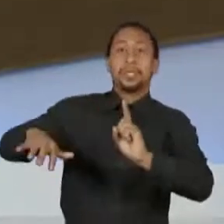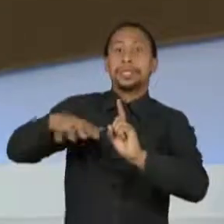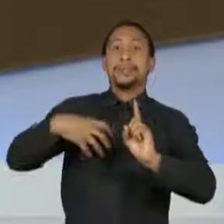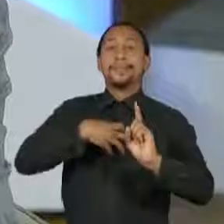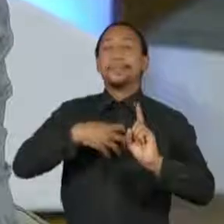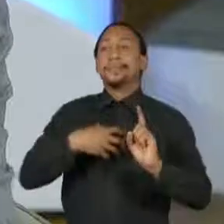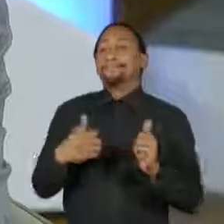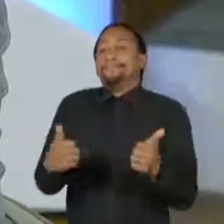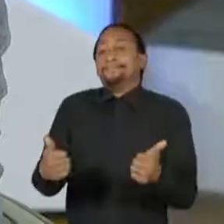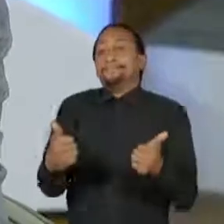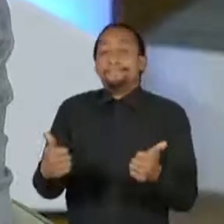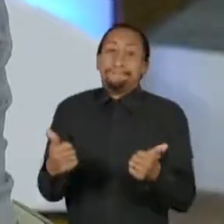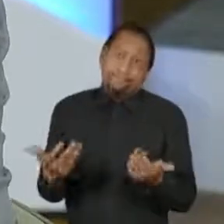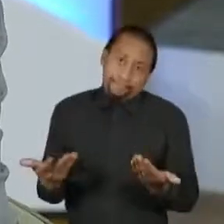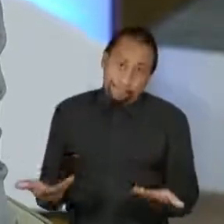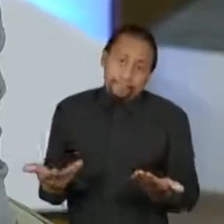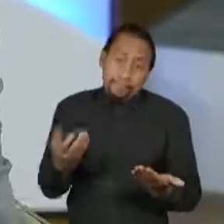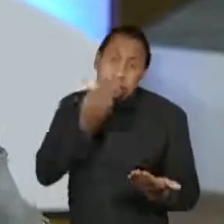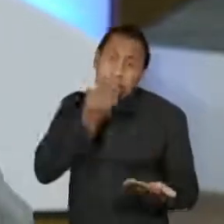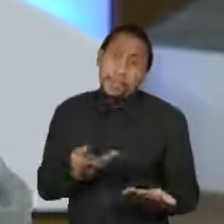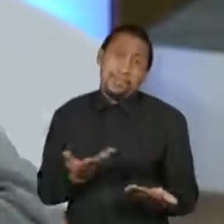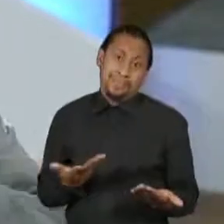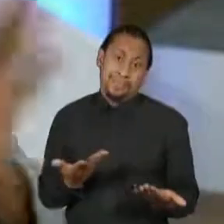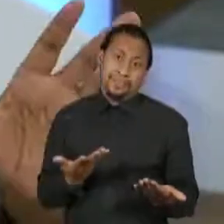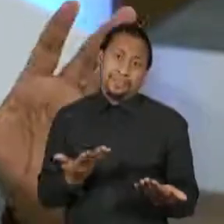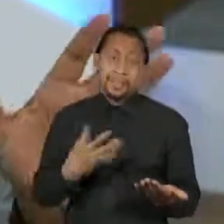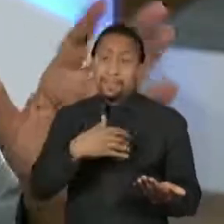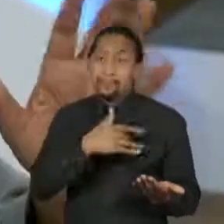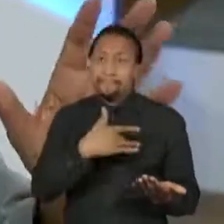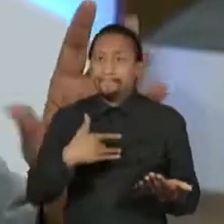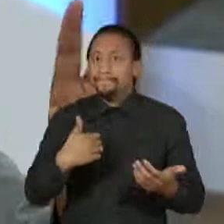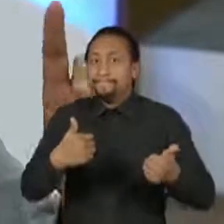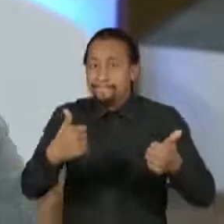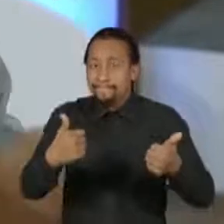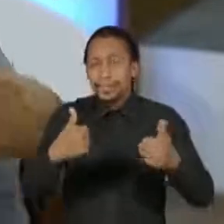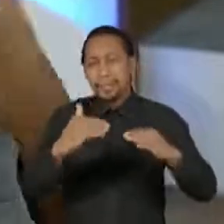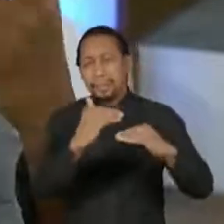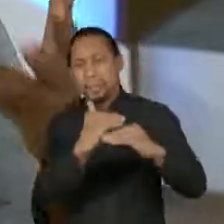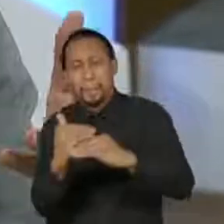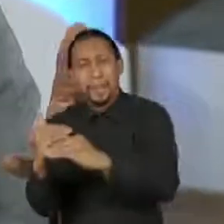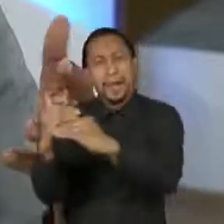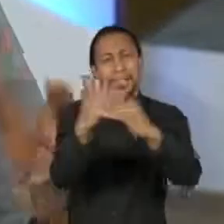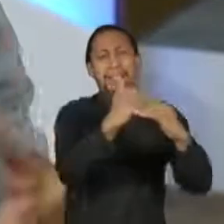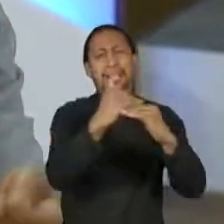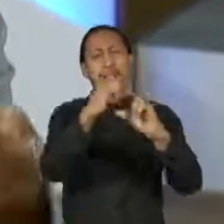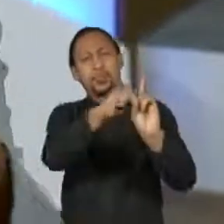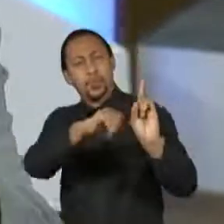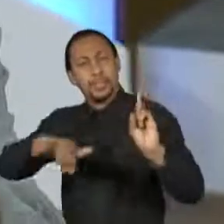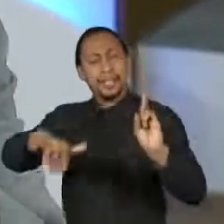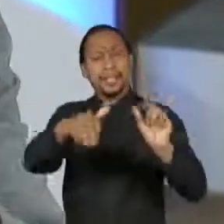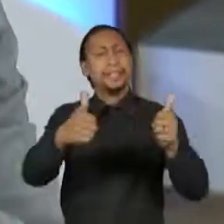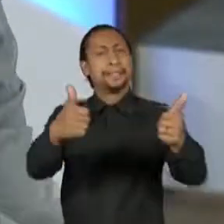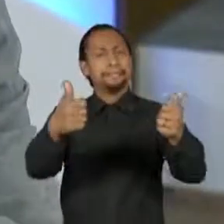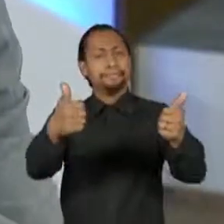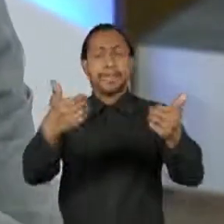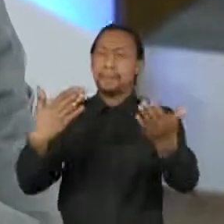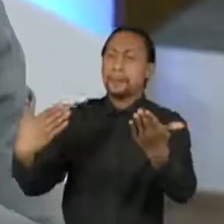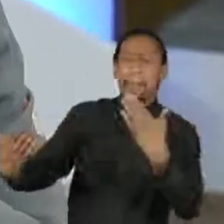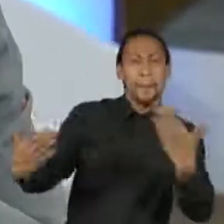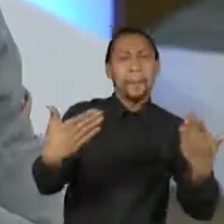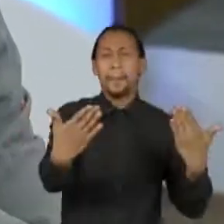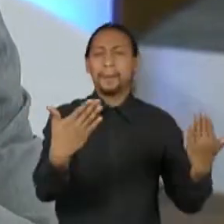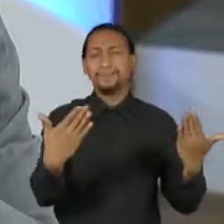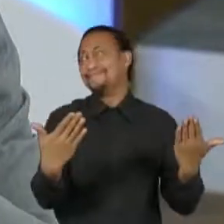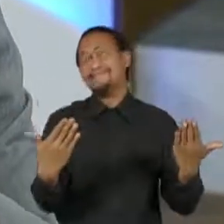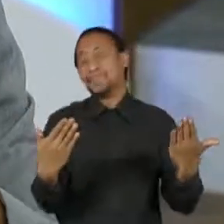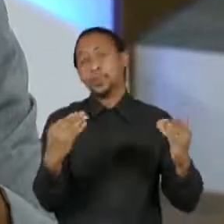O bem-estar padrão, o bem-estar social padrão, que é discutido, ele não serve para um país